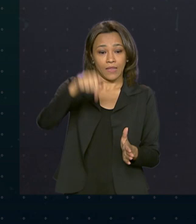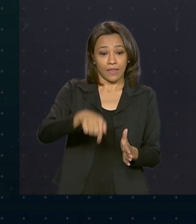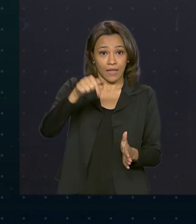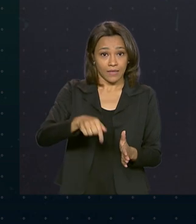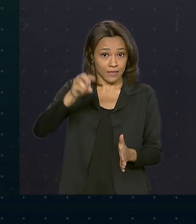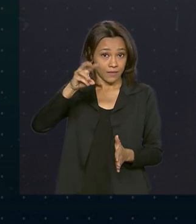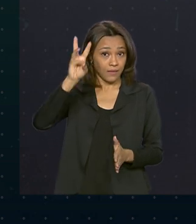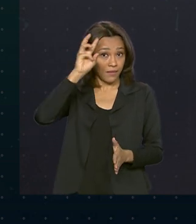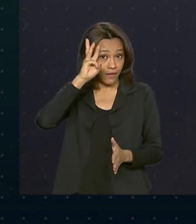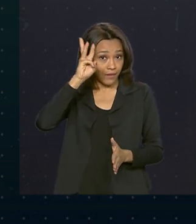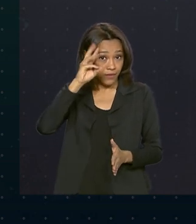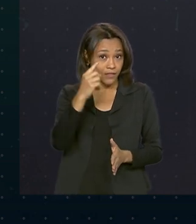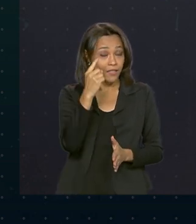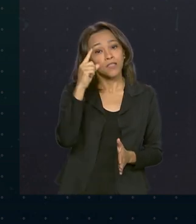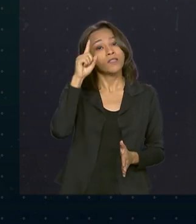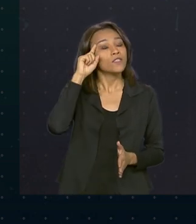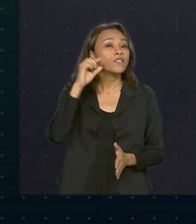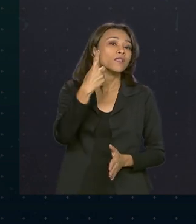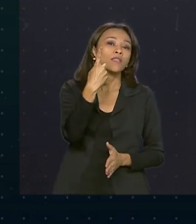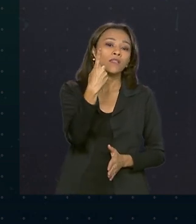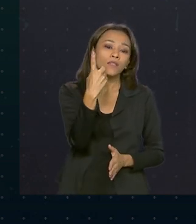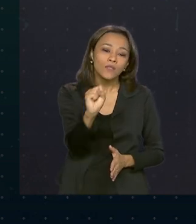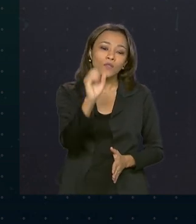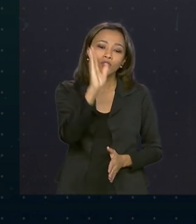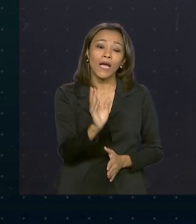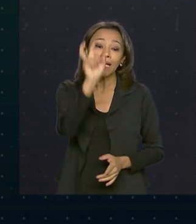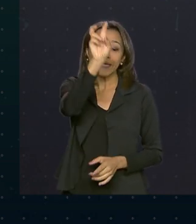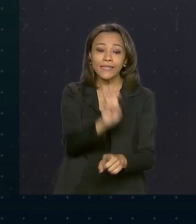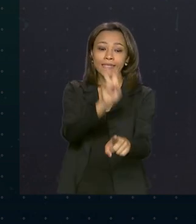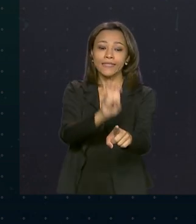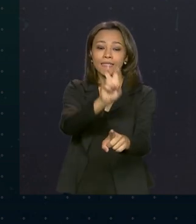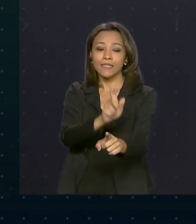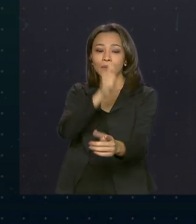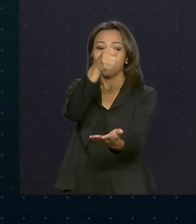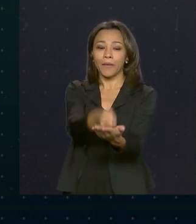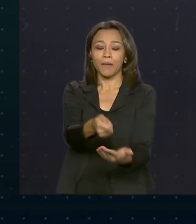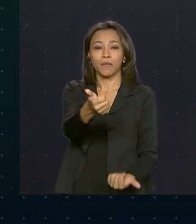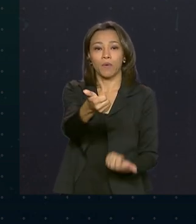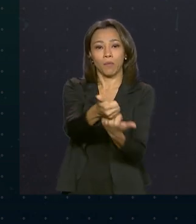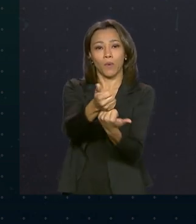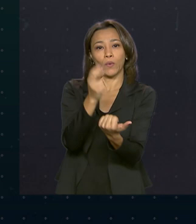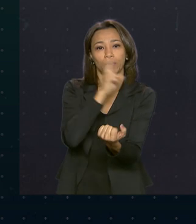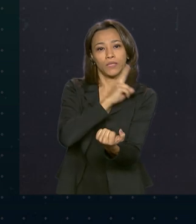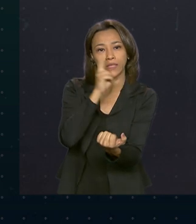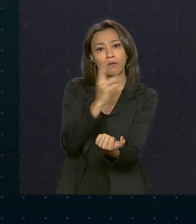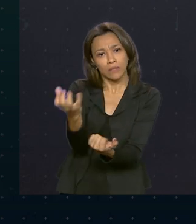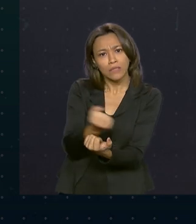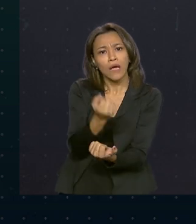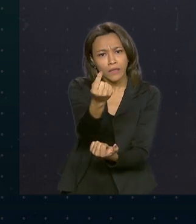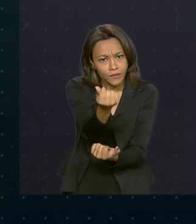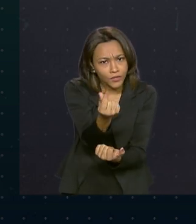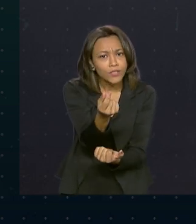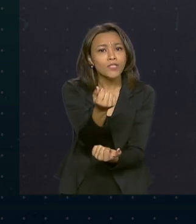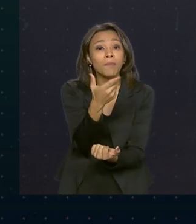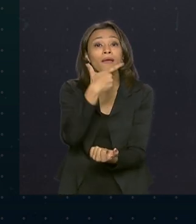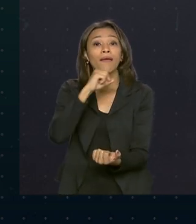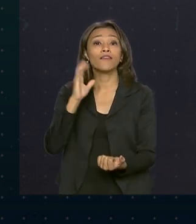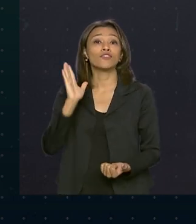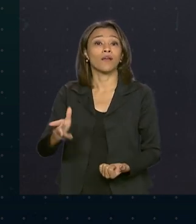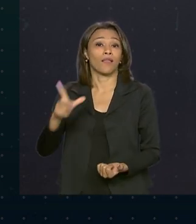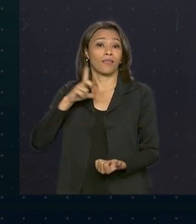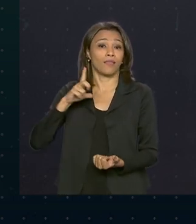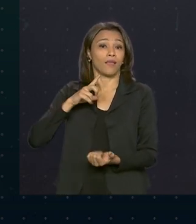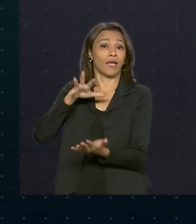dia 18, foi iniciado o pagamento da quinta parcela do auxílio emergencial com saque em dinheiro para os beneficiários do Bolsa